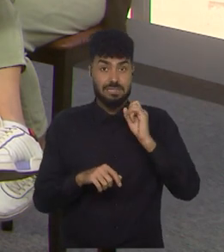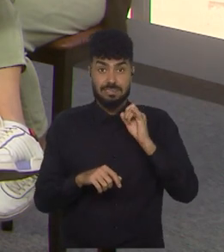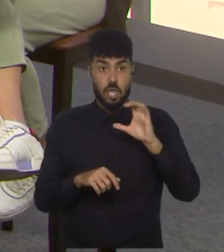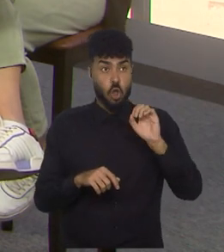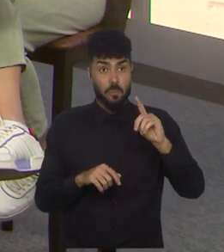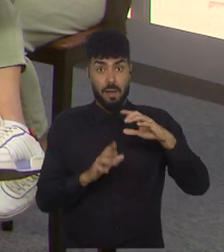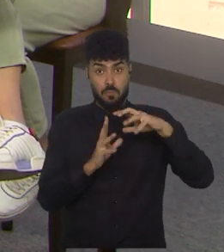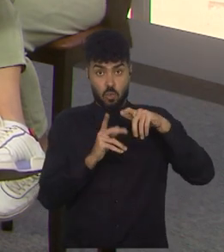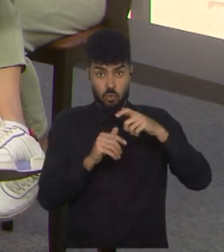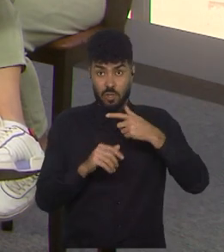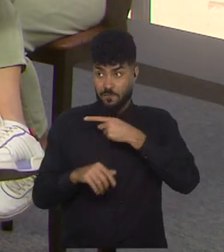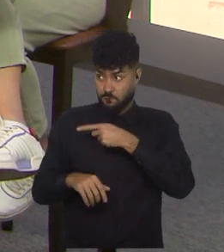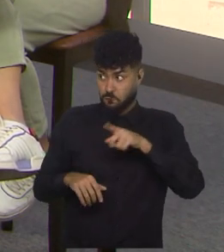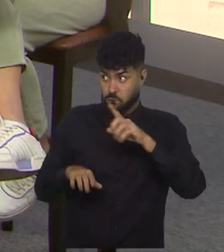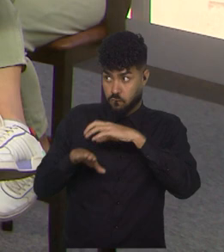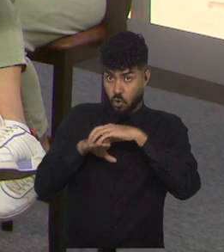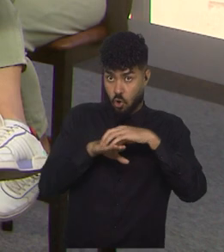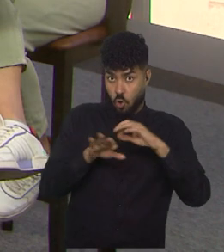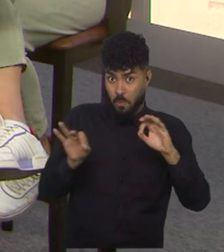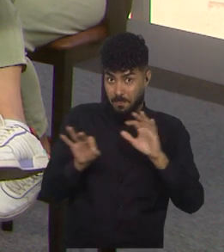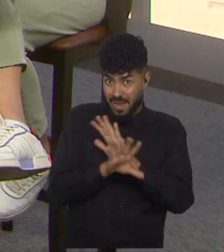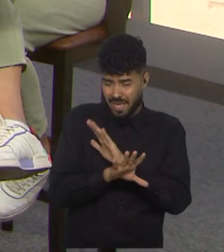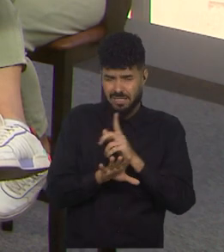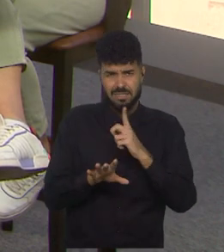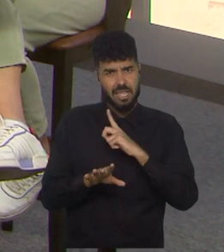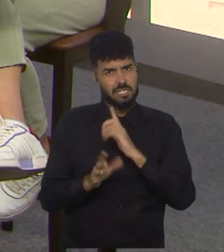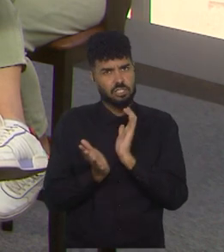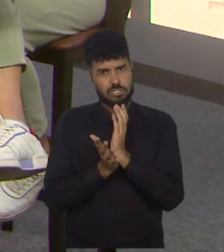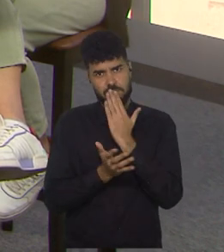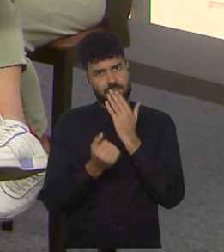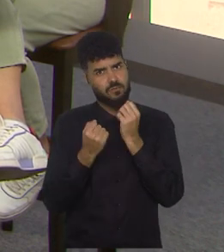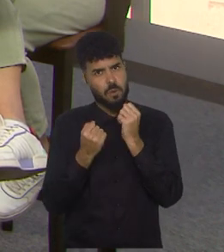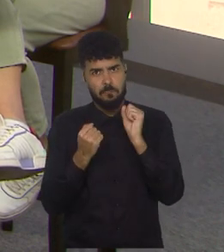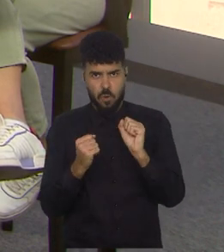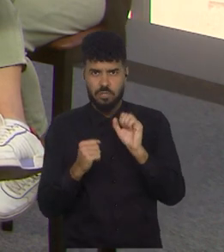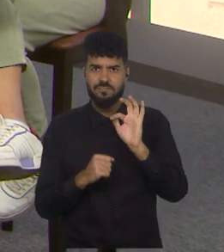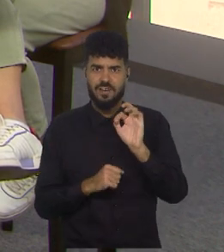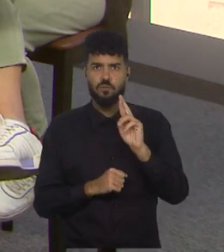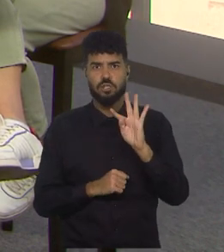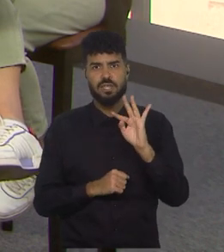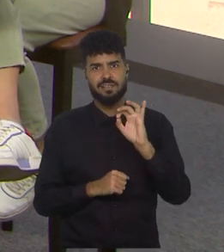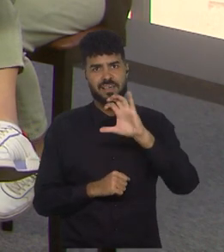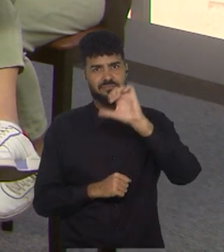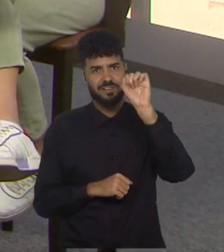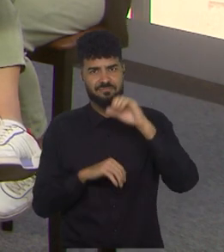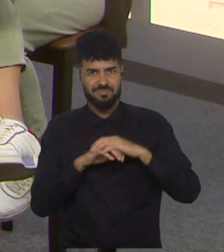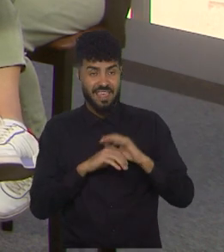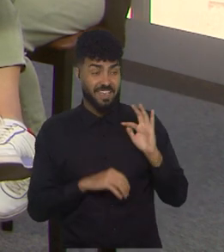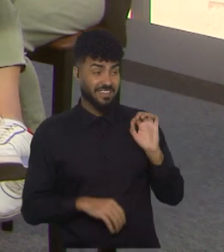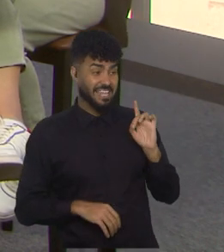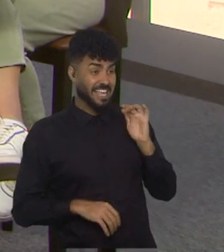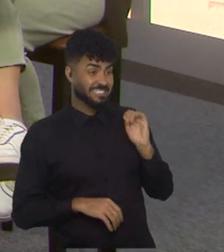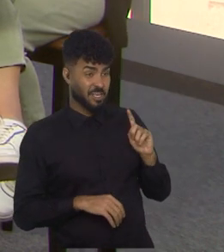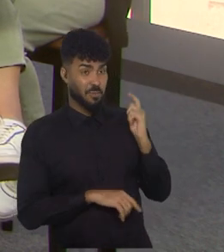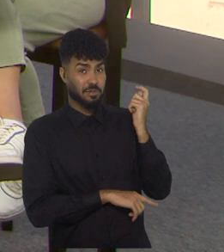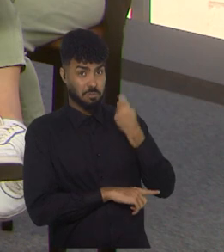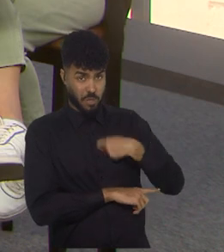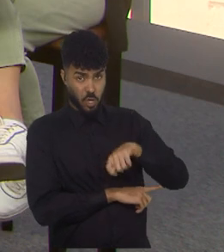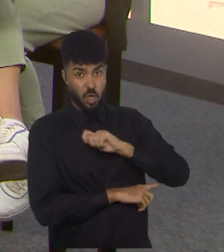completa com todas essas jogadoras, tem o de maço para ser favorito a título. Então, a Federação Espanhola tem que fazer um